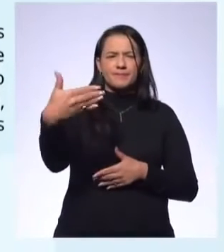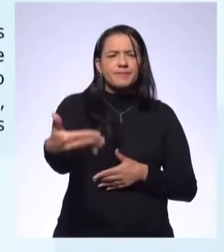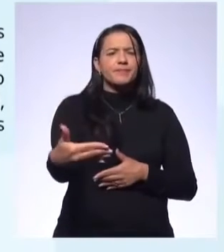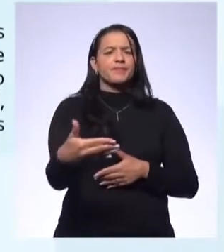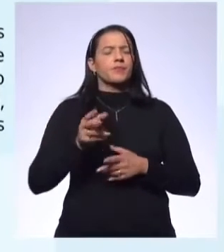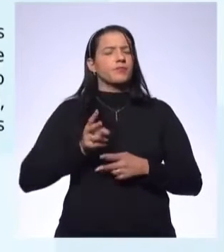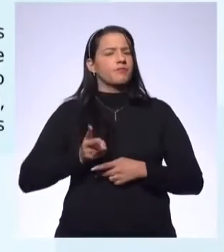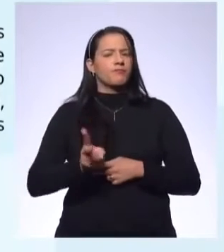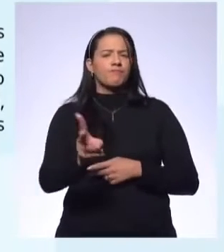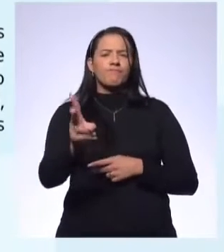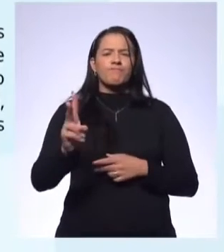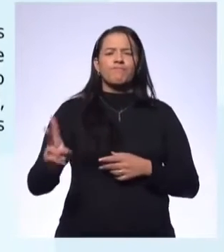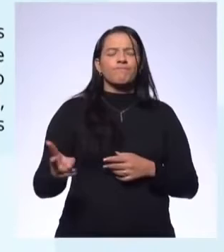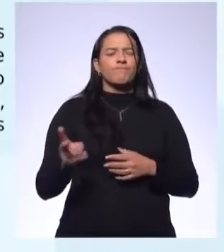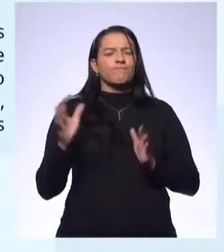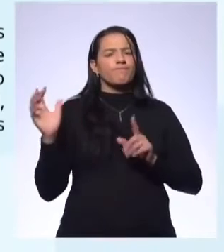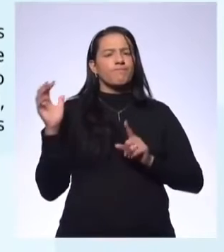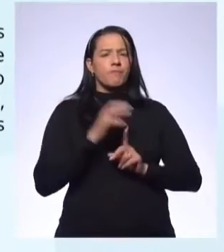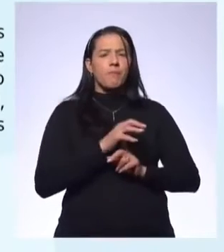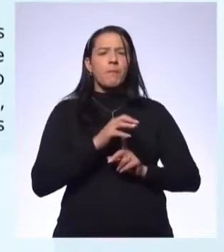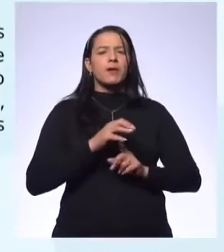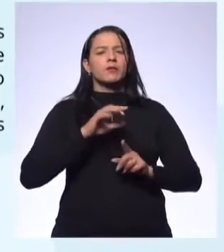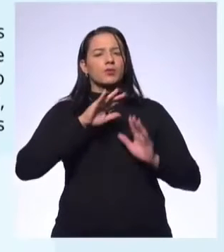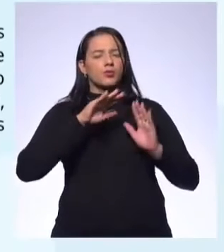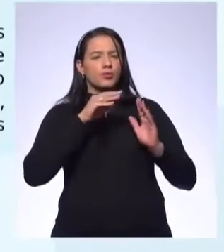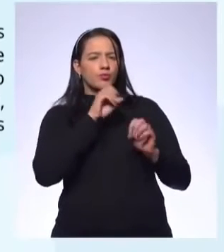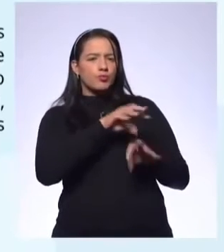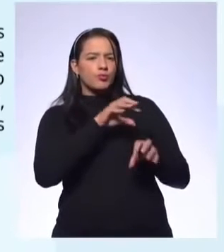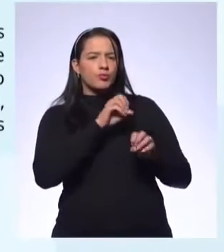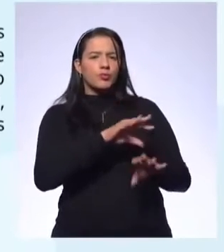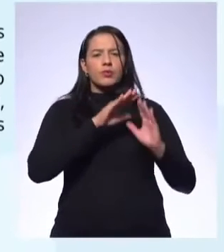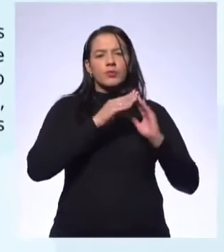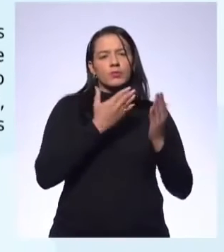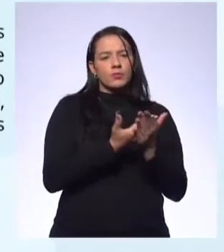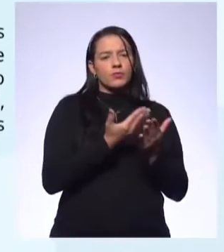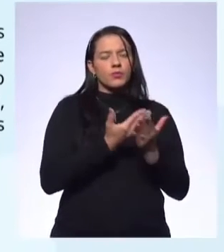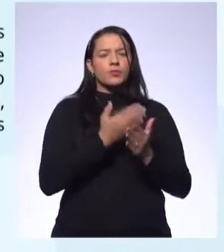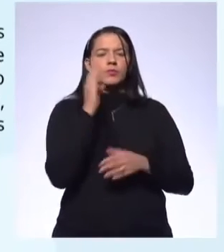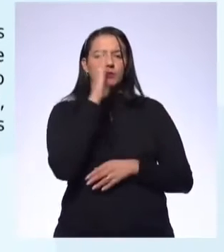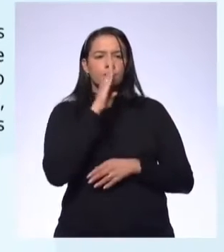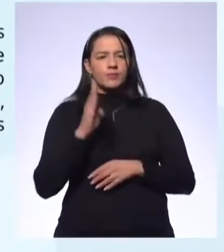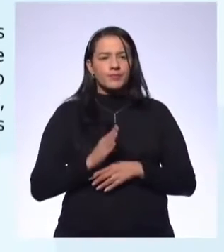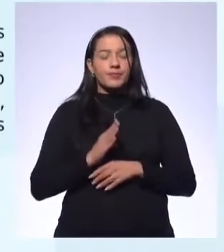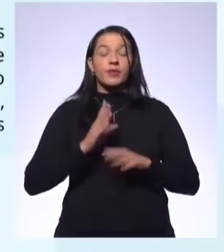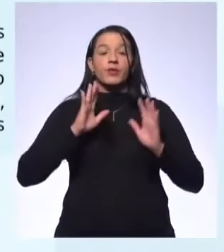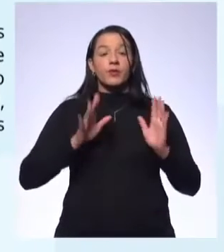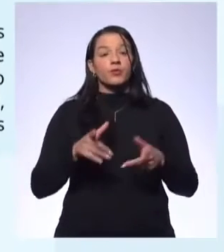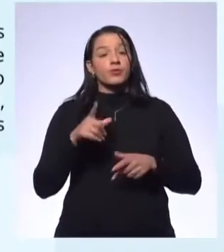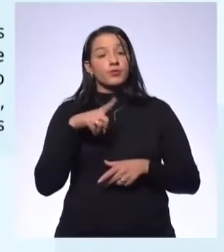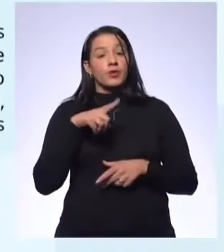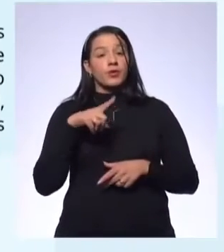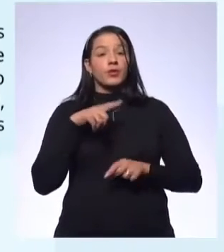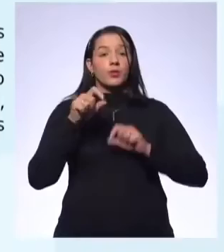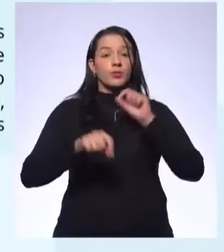marcas indelíveis no sistema educacional do Brasil. Apesar de já existir algum debate sobre esses impactos na vida escolar dos